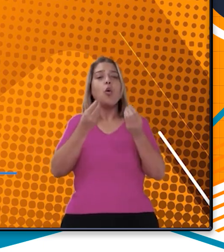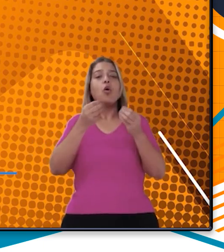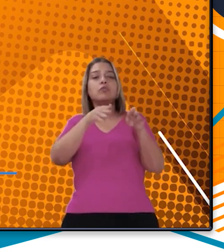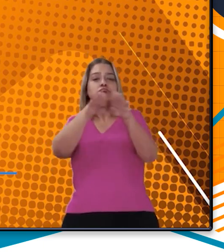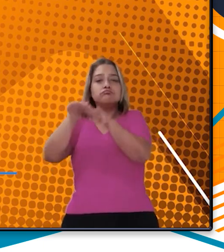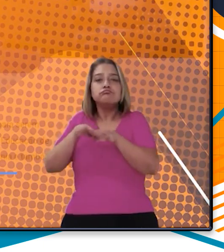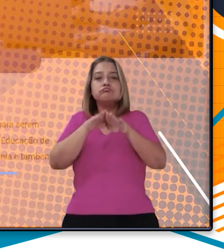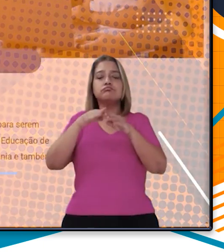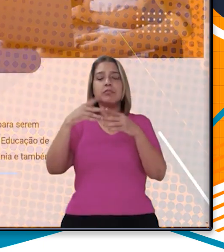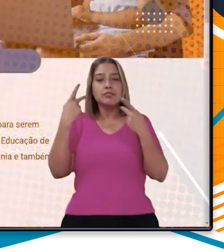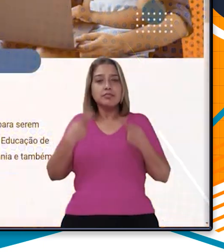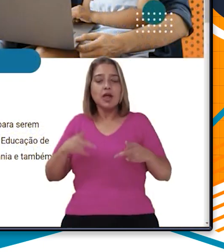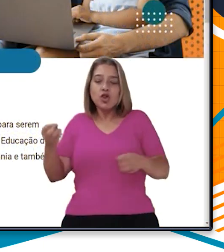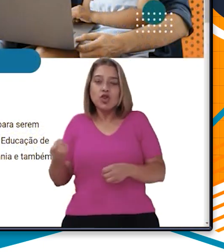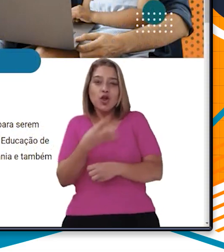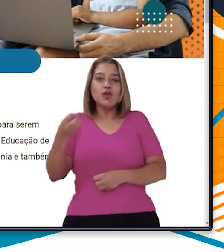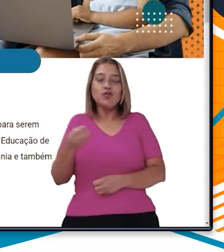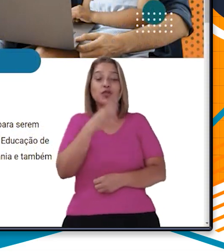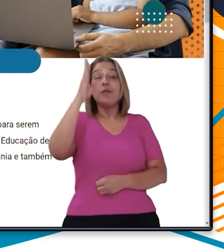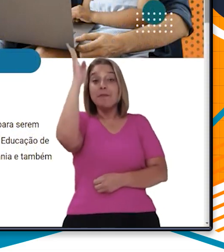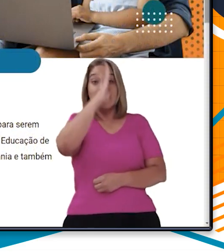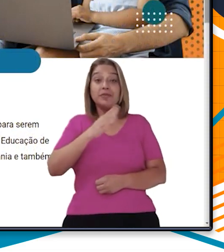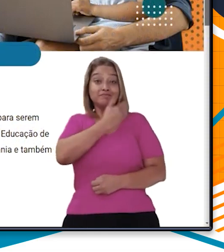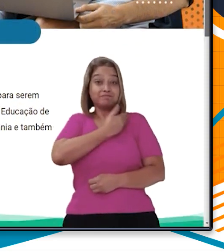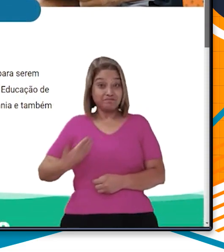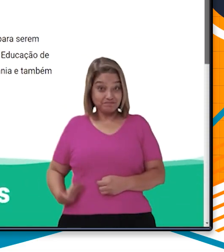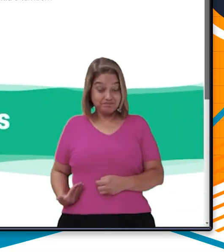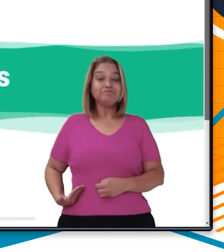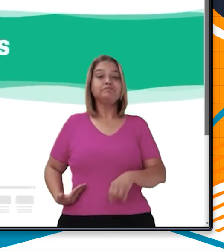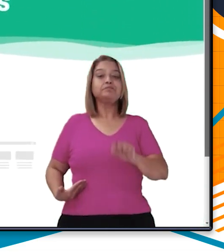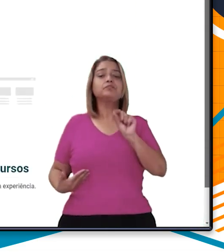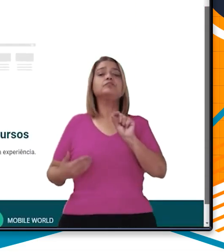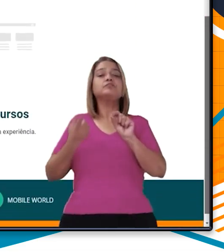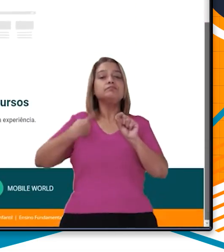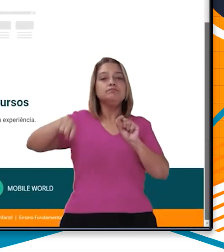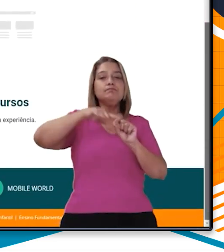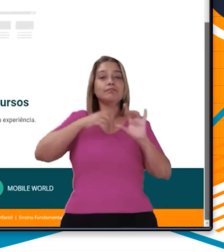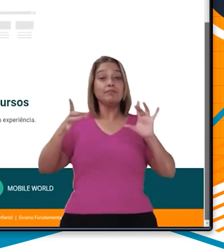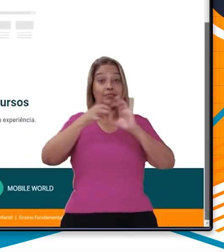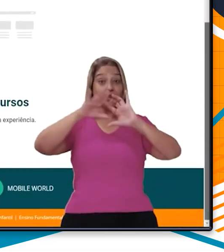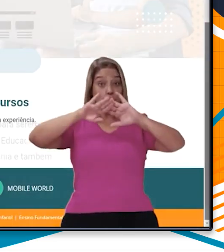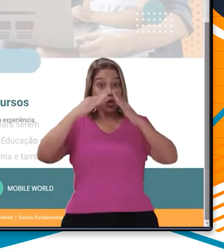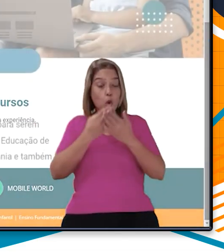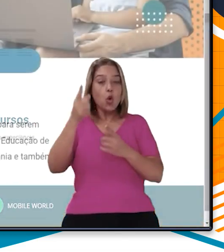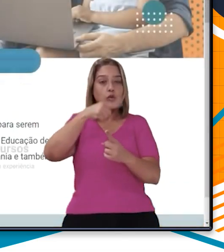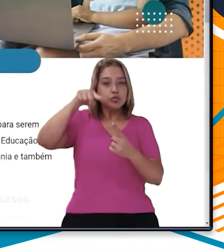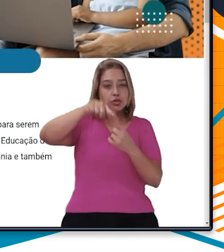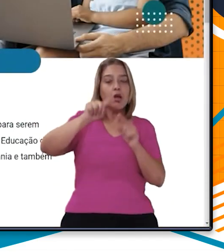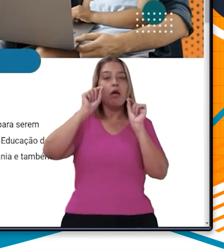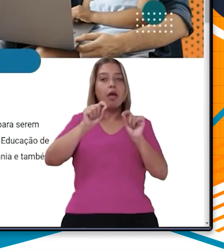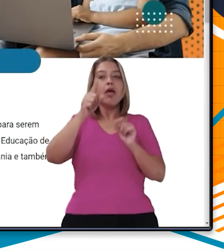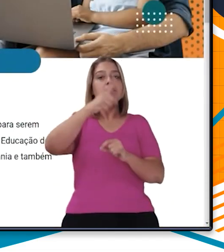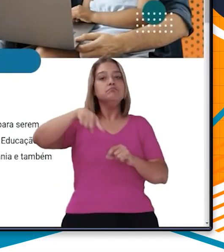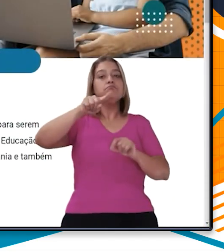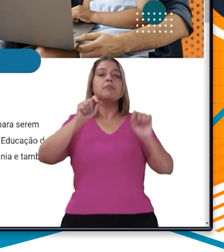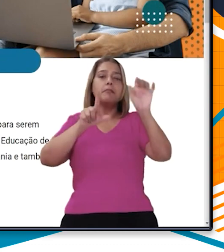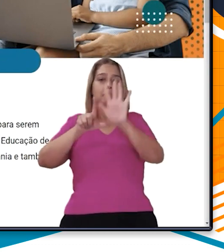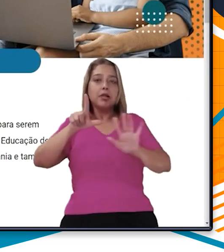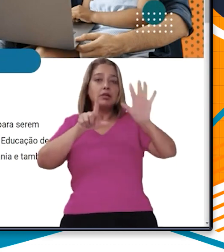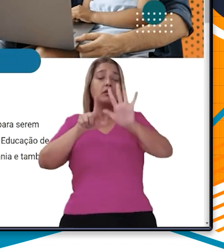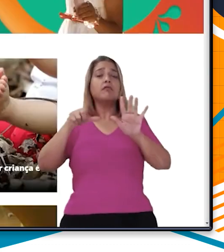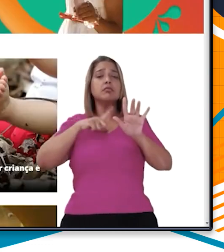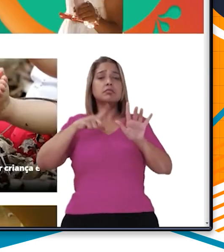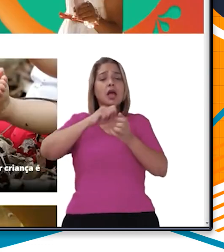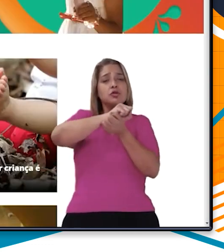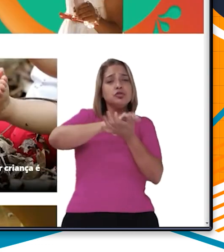na nossa cidade. O Portal Conexão Escola nasceu com o objetivo de ser uma plataforma pública de atividades e